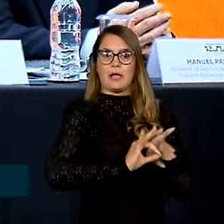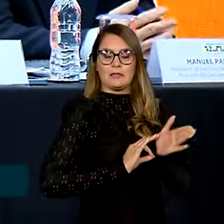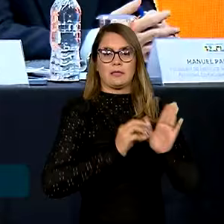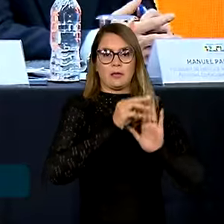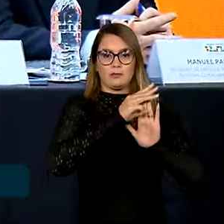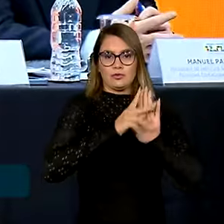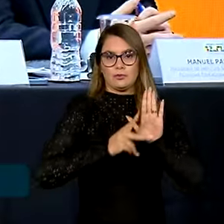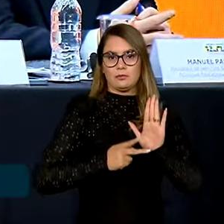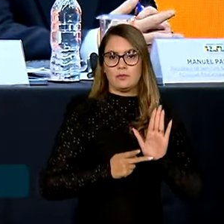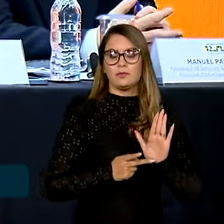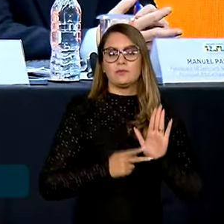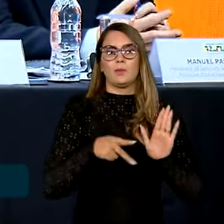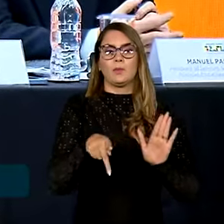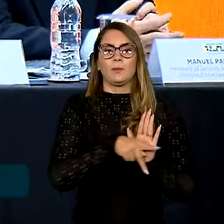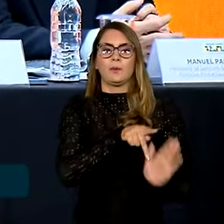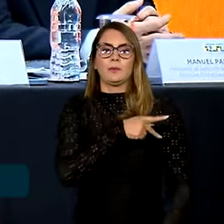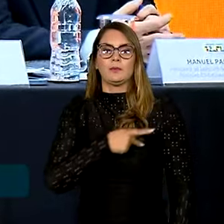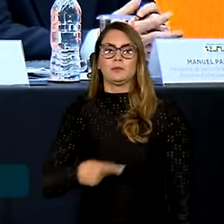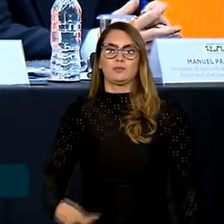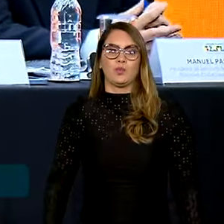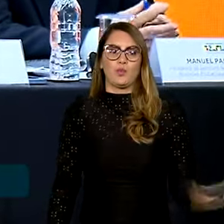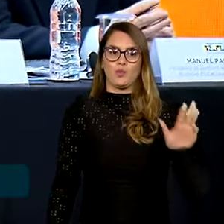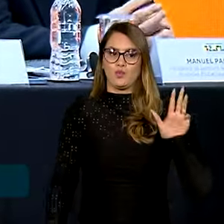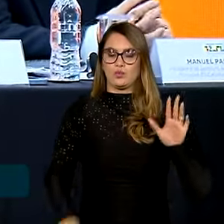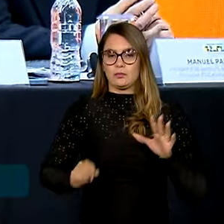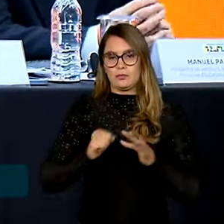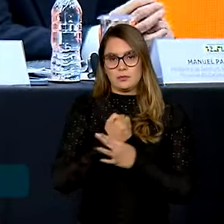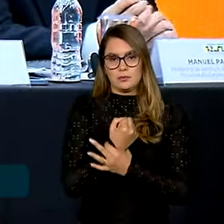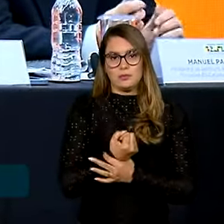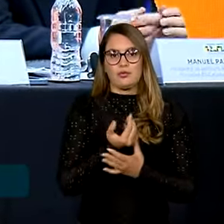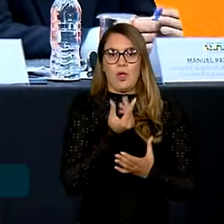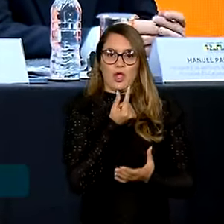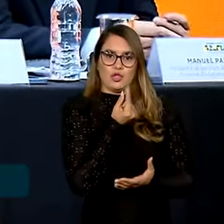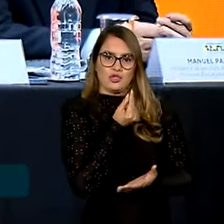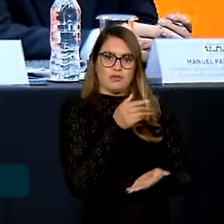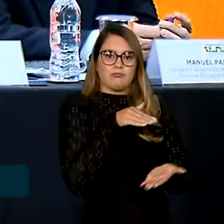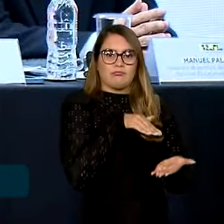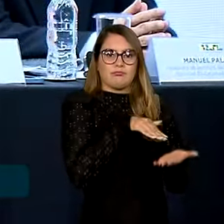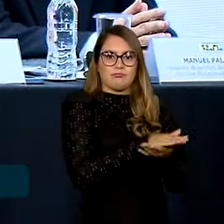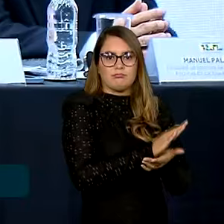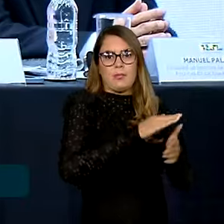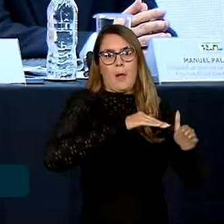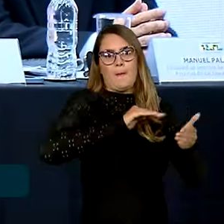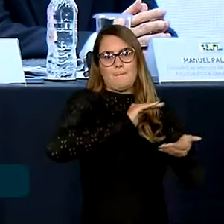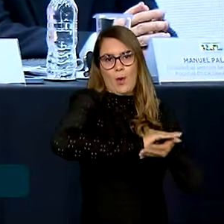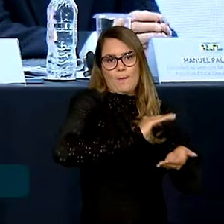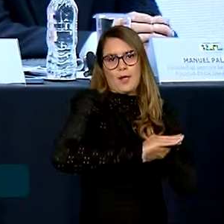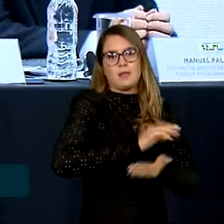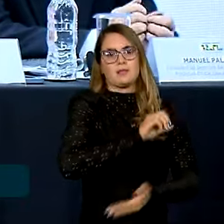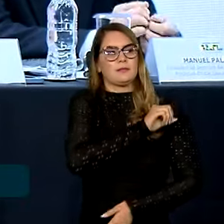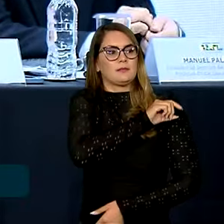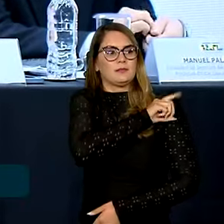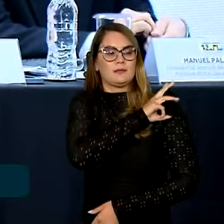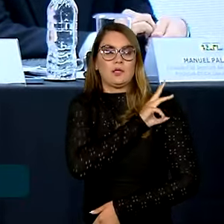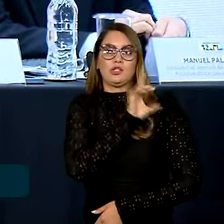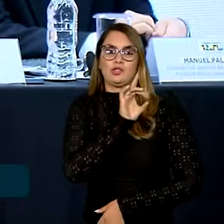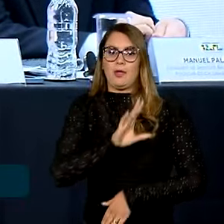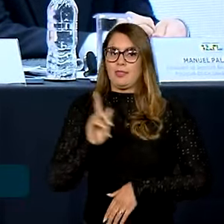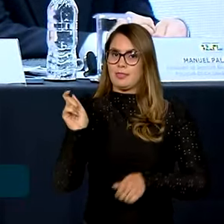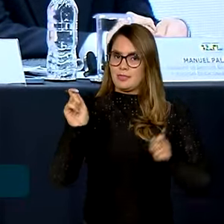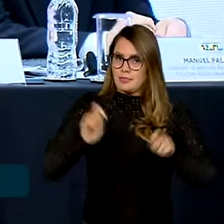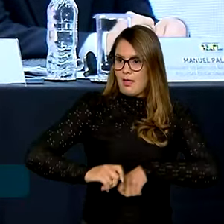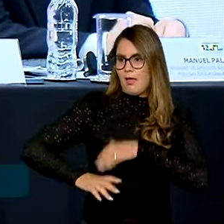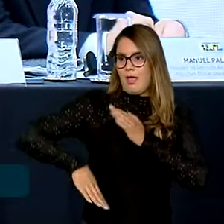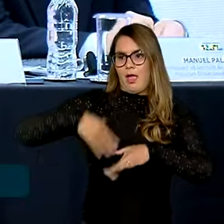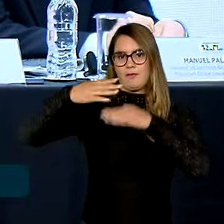provisória pelo presidente Lula, que é a garantia da poupança para os jovens do ensino médio. Só vamos avançar na melhoria da